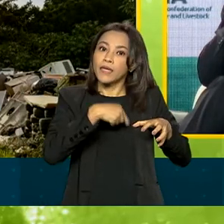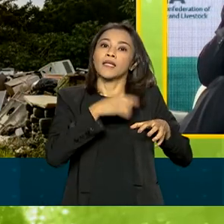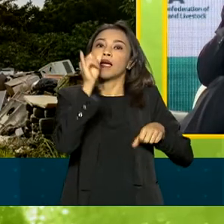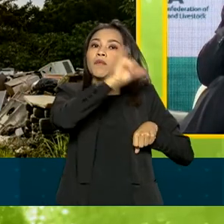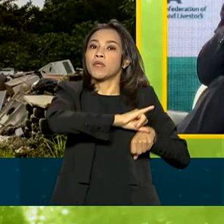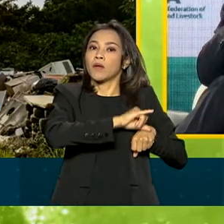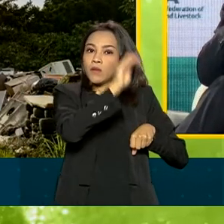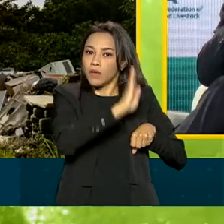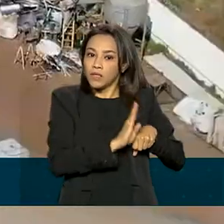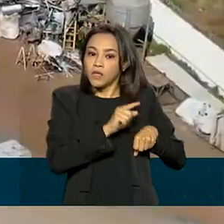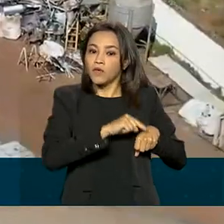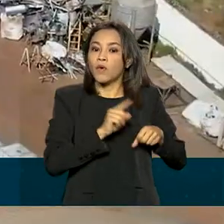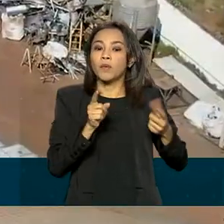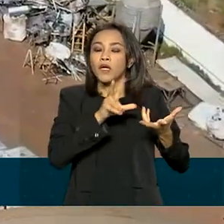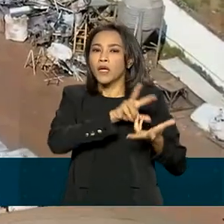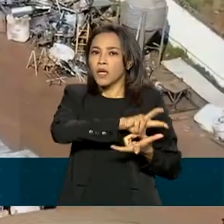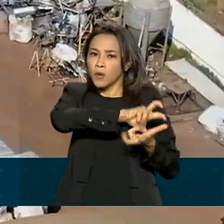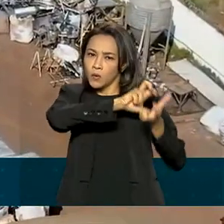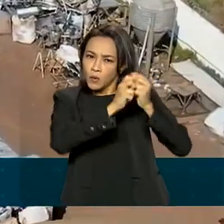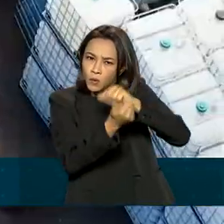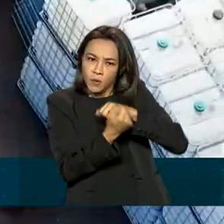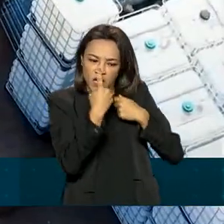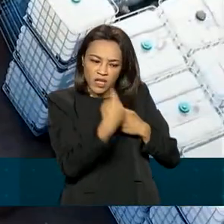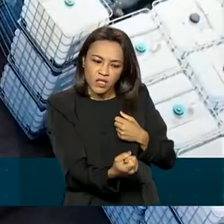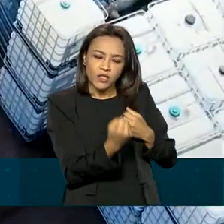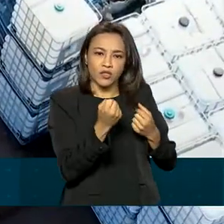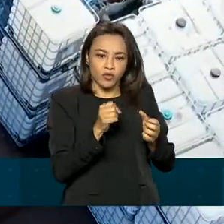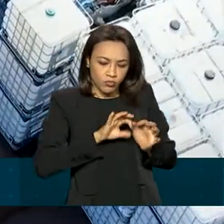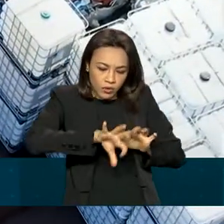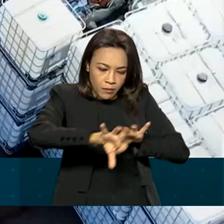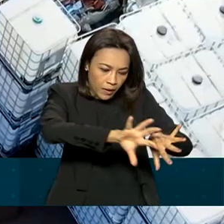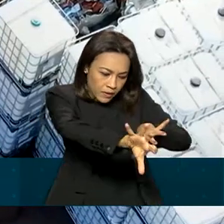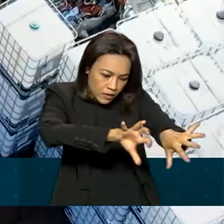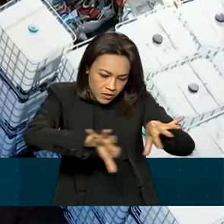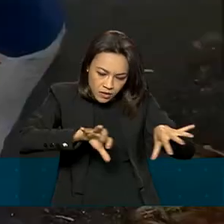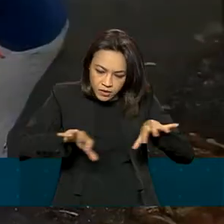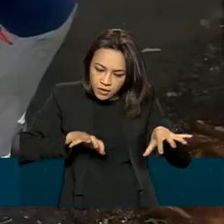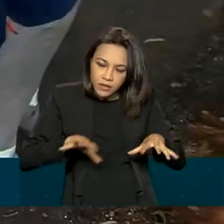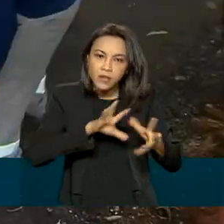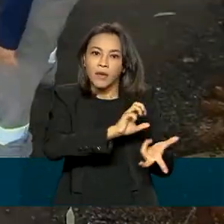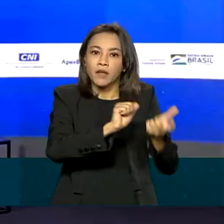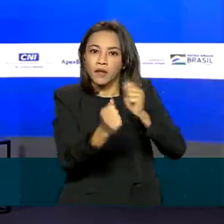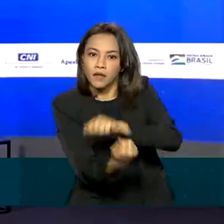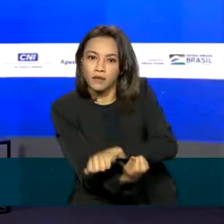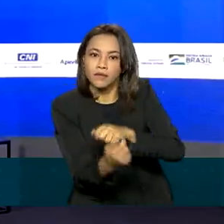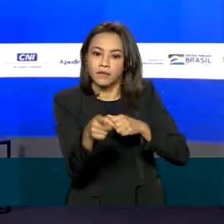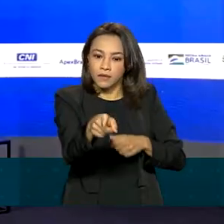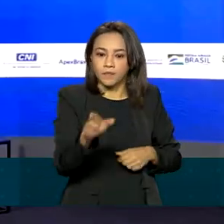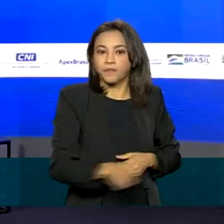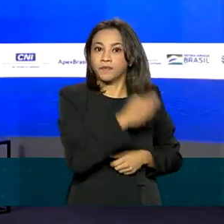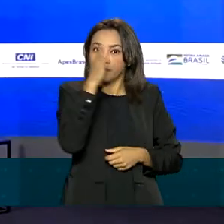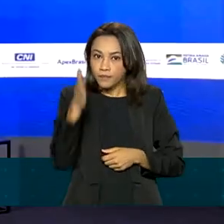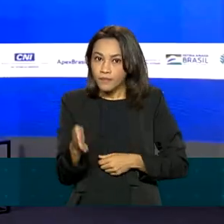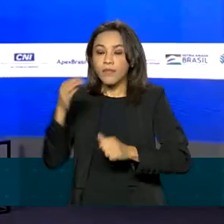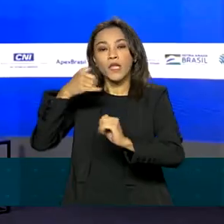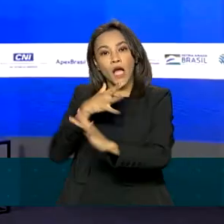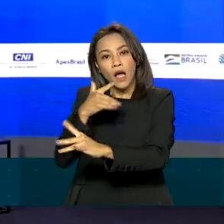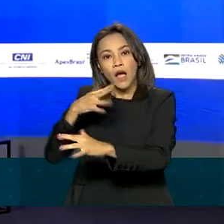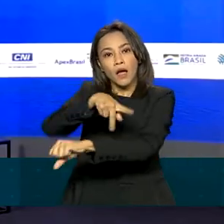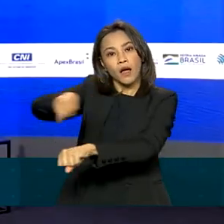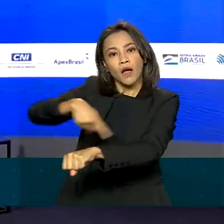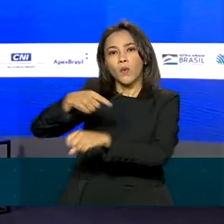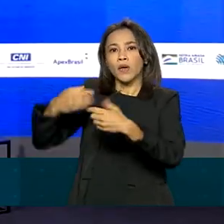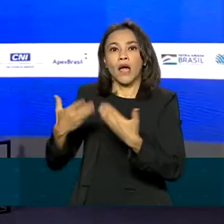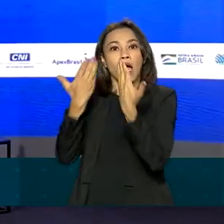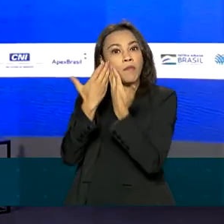assunto foi a logística reversa, que trata da destinação de resíduos e materiais utilizados. Já em Glasgow, a viabilização de um